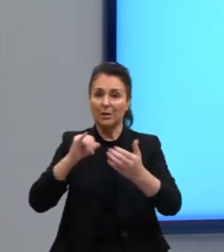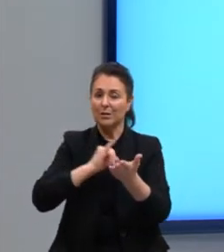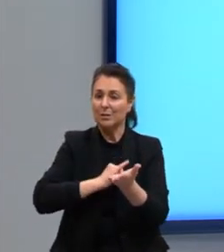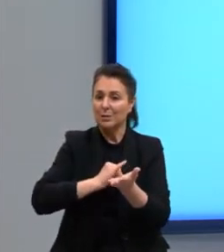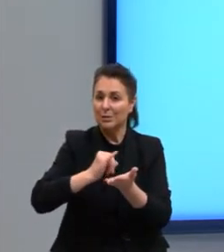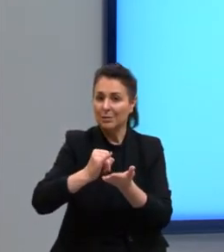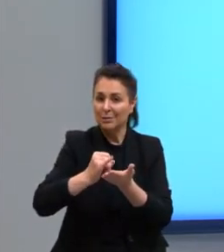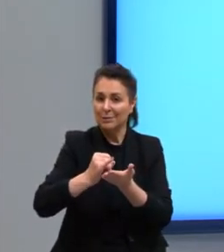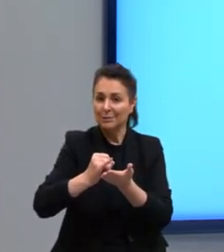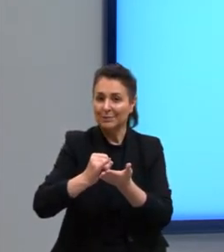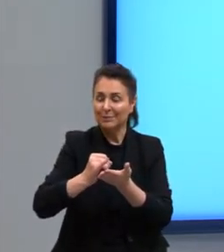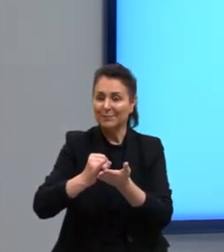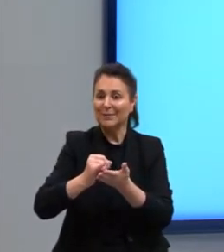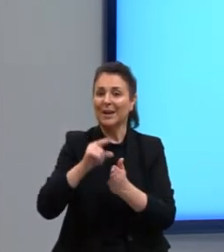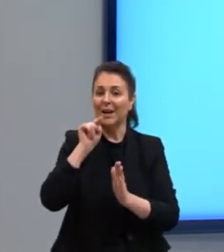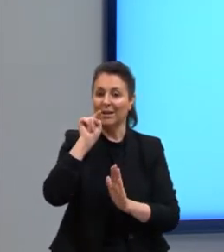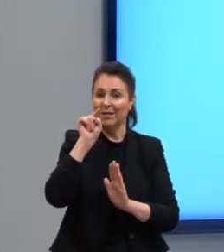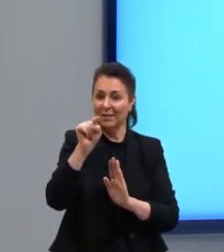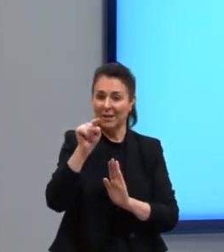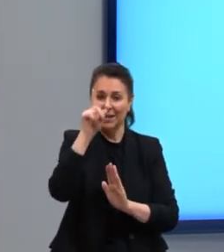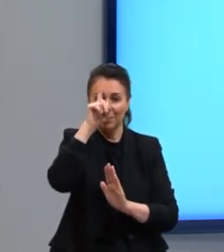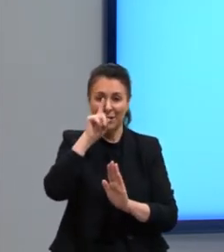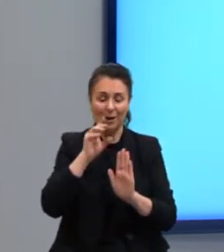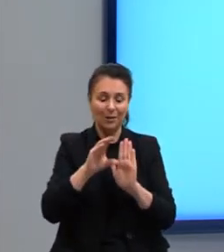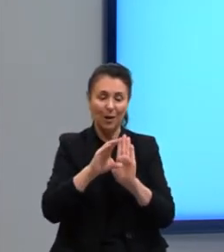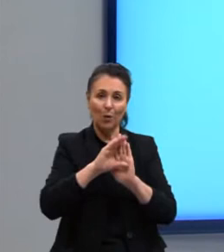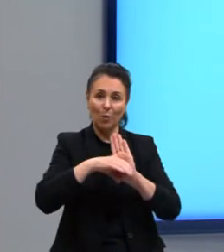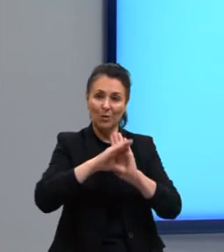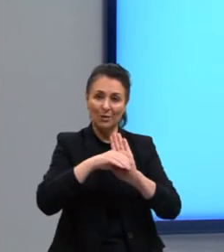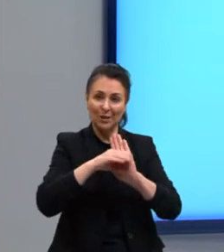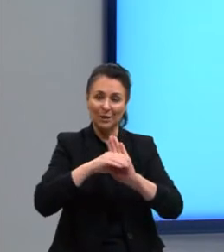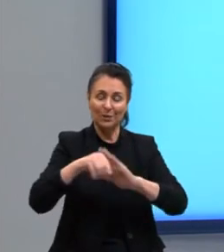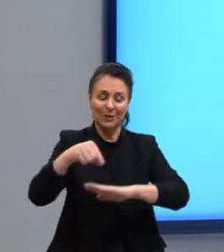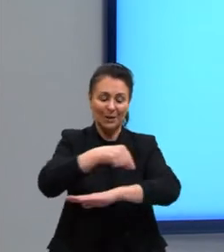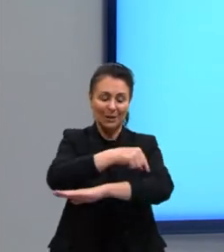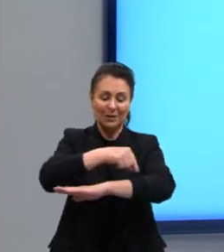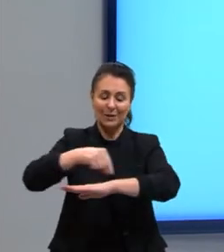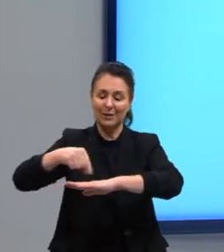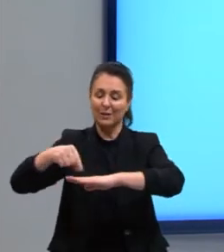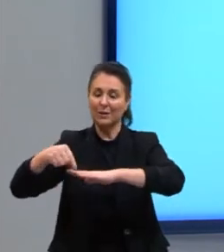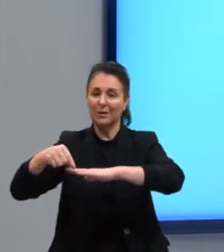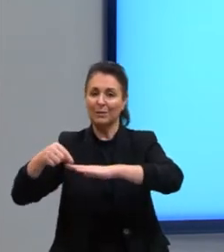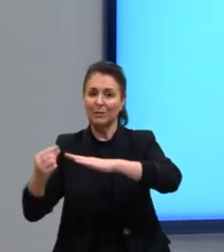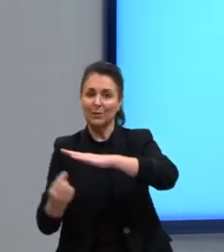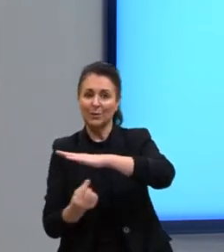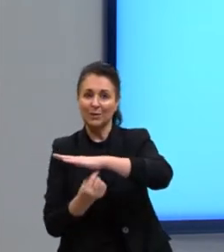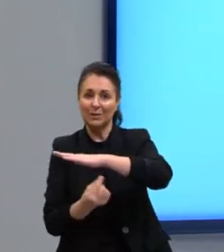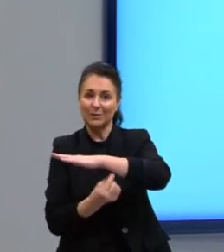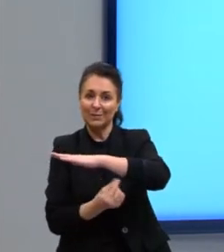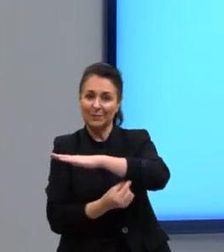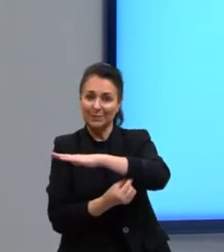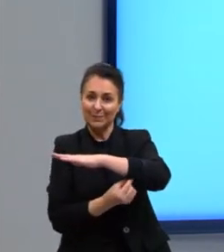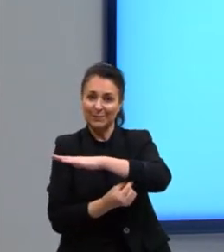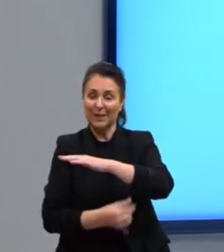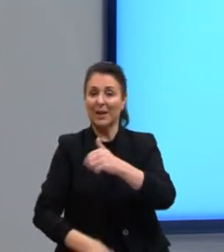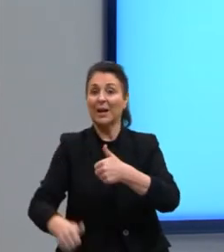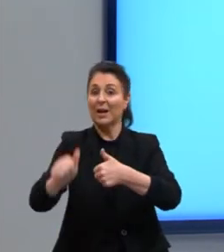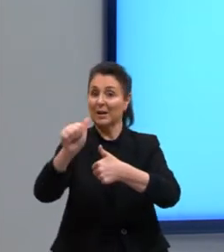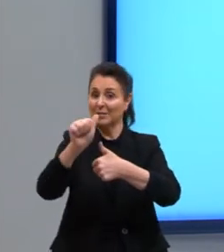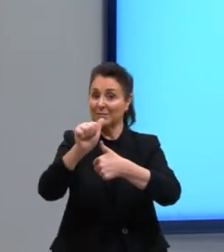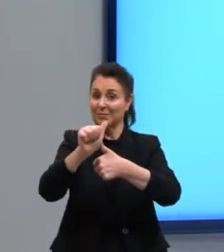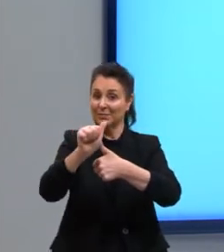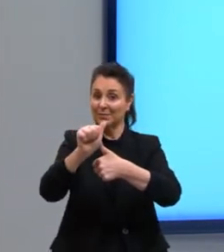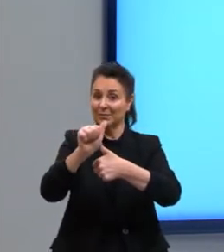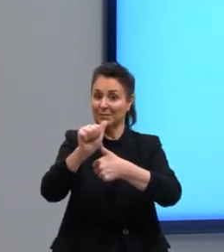conceito de quimiosíntese. Então, quem falou aí que é quimiosíntese, a letra A, acertou.